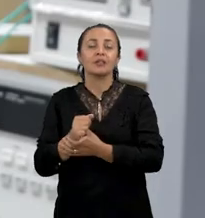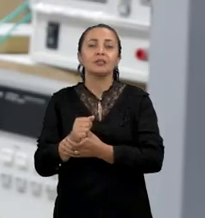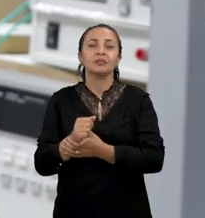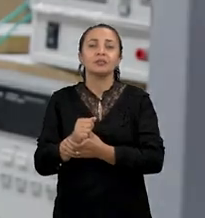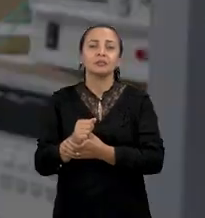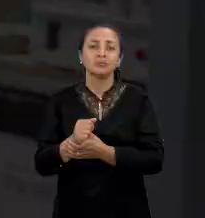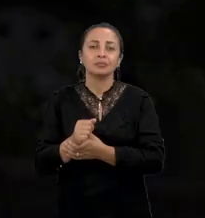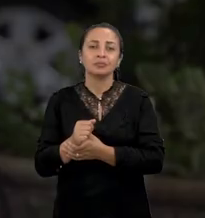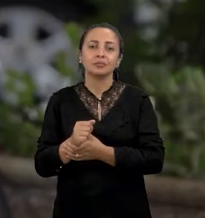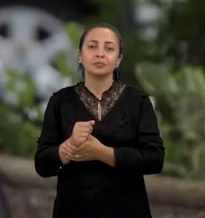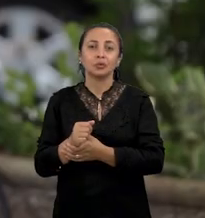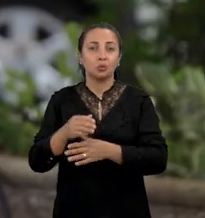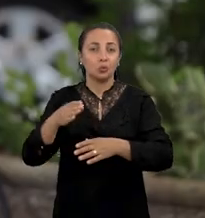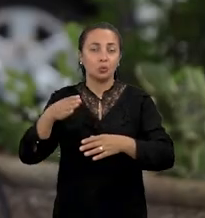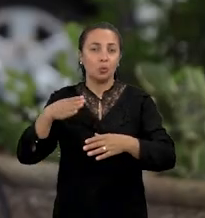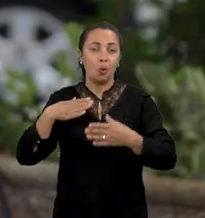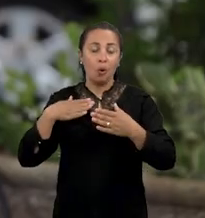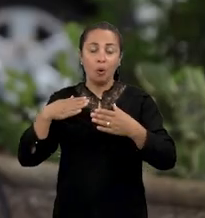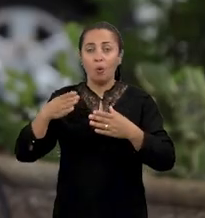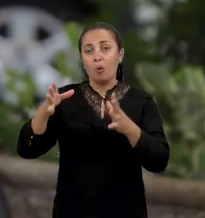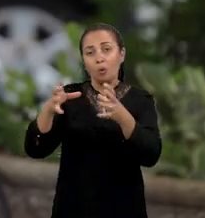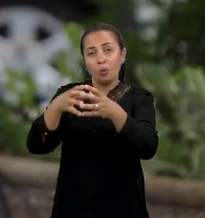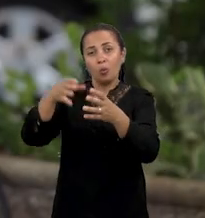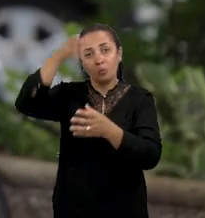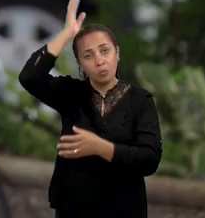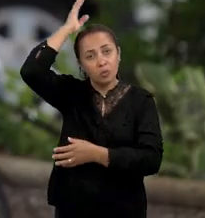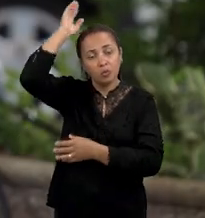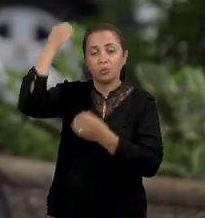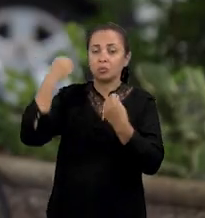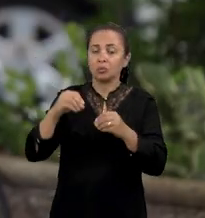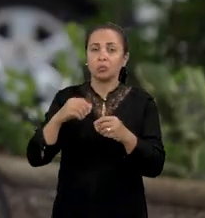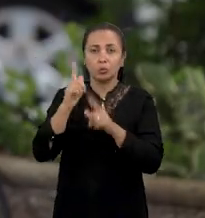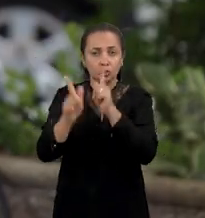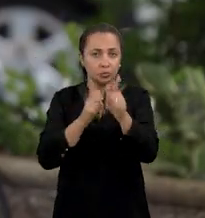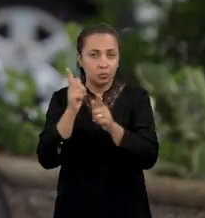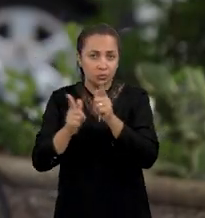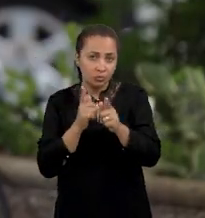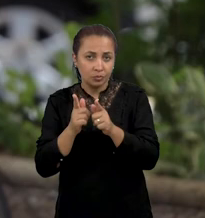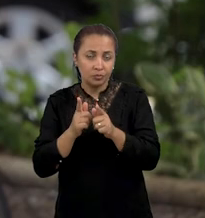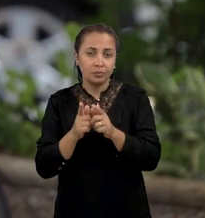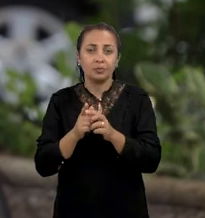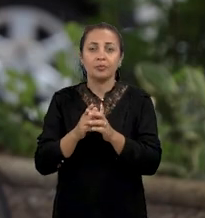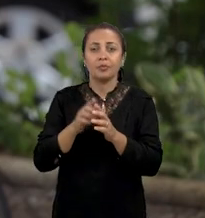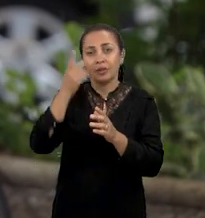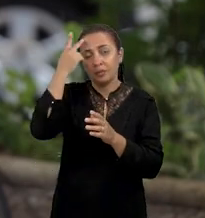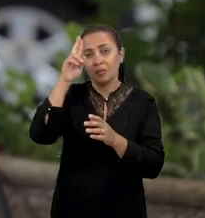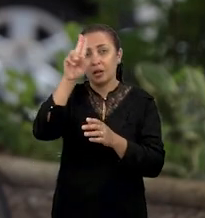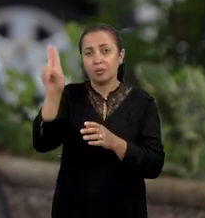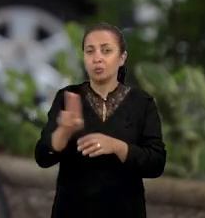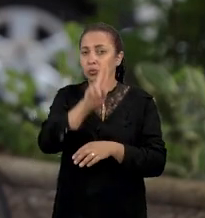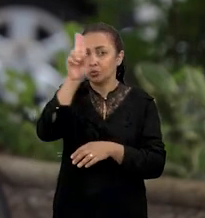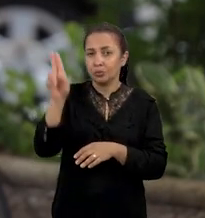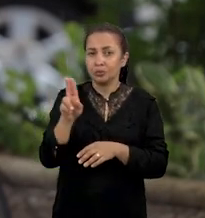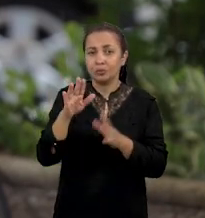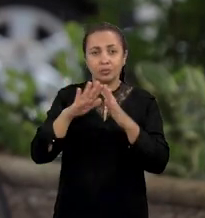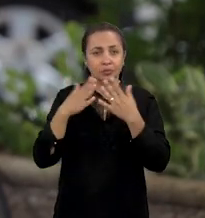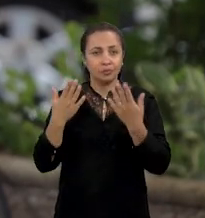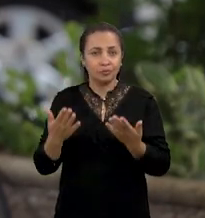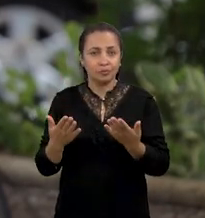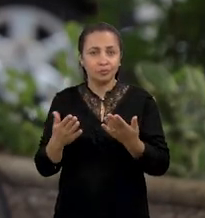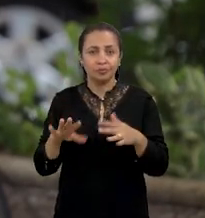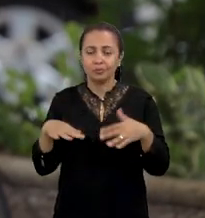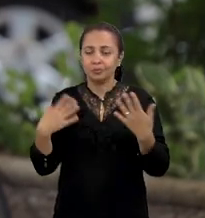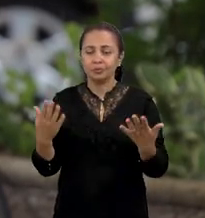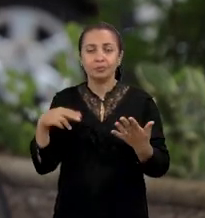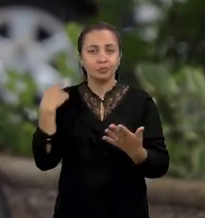ferramenta proposta. O Corpo de Bombeiros, em sua atividade, ele pode gerar demandas de pesquisa para a universidade. Então,